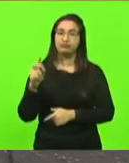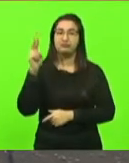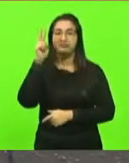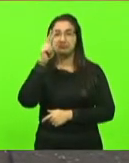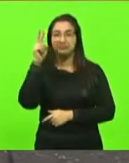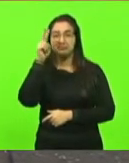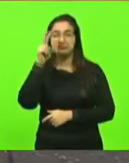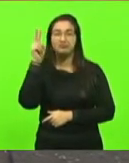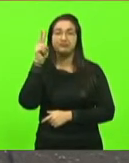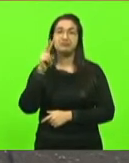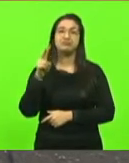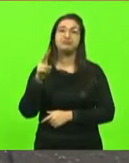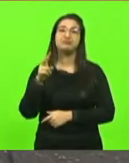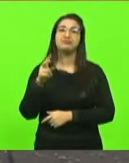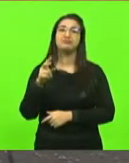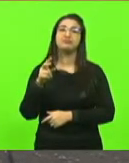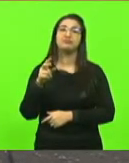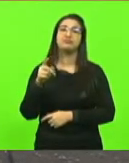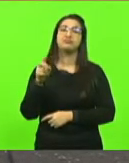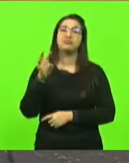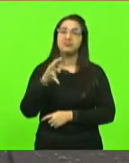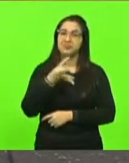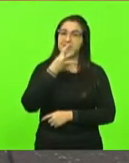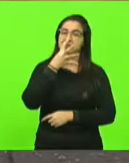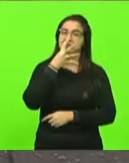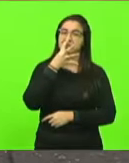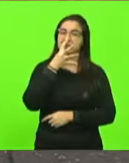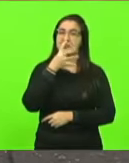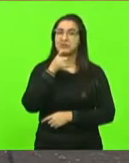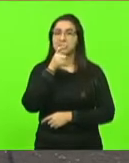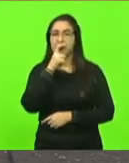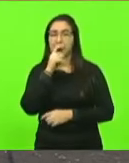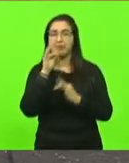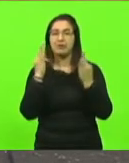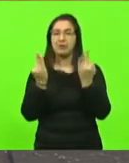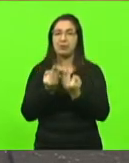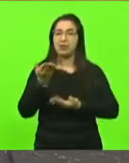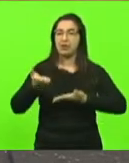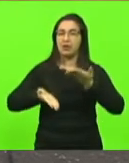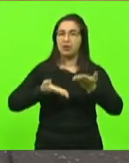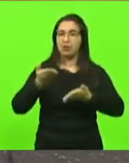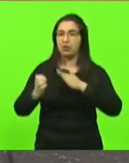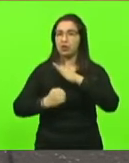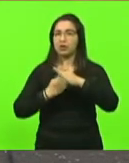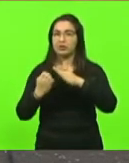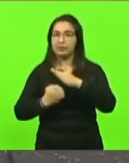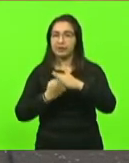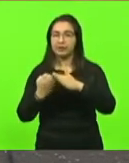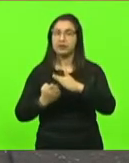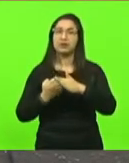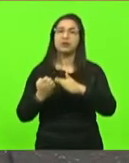como cidadão, como pai de família, como empresário, empreendedor,